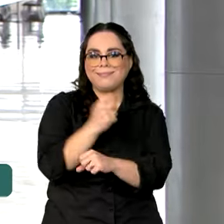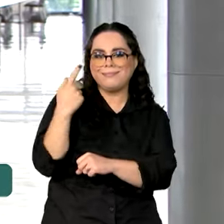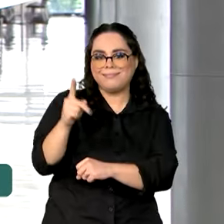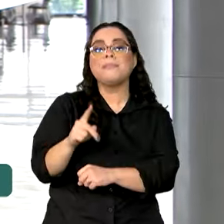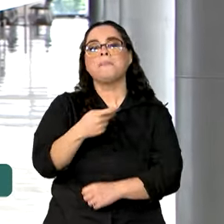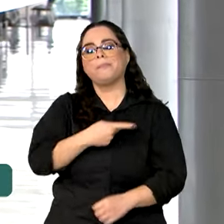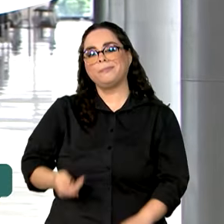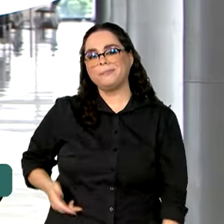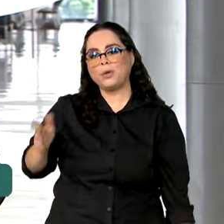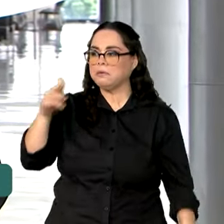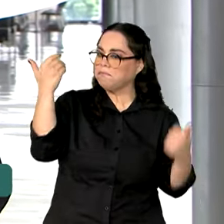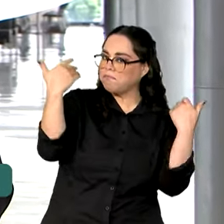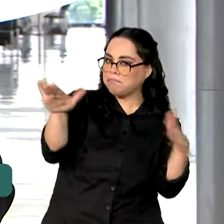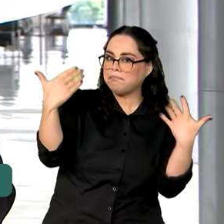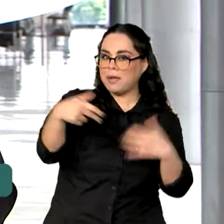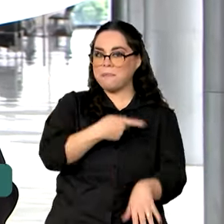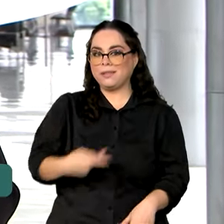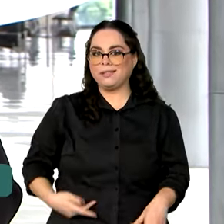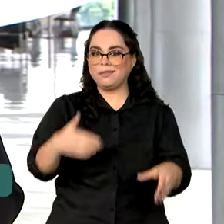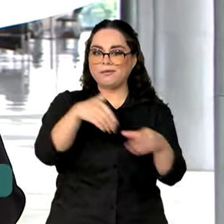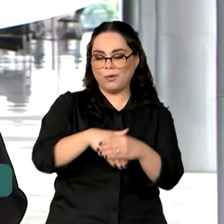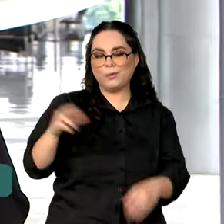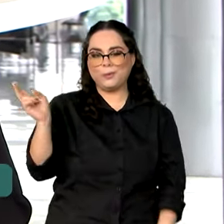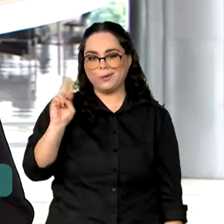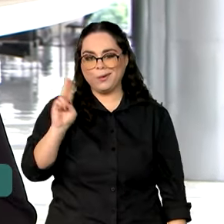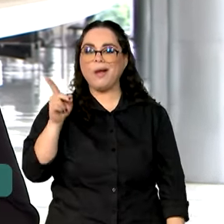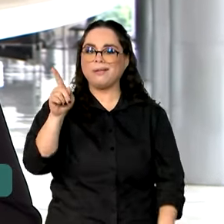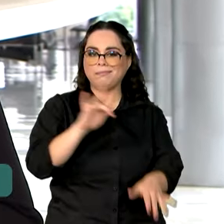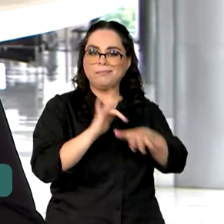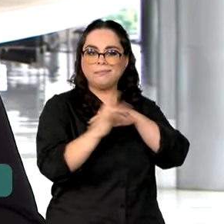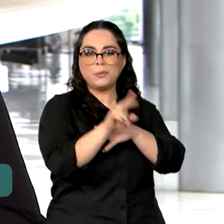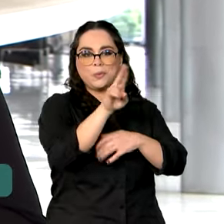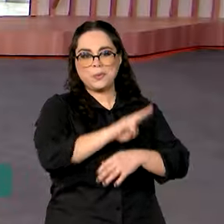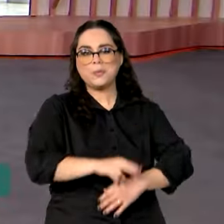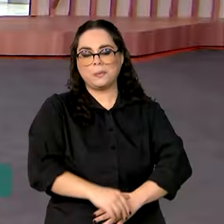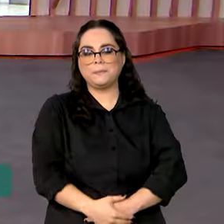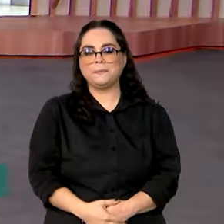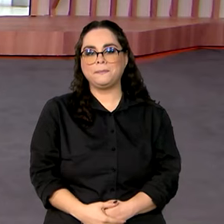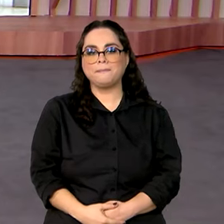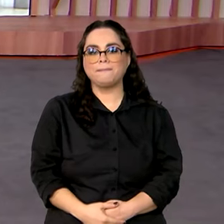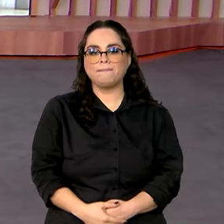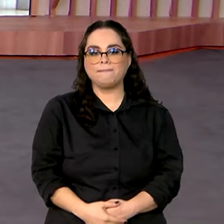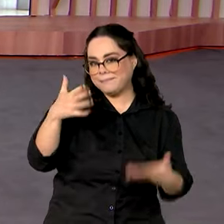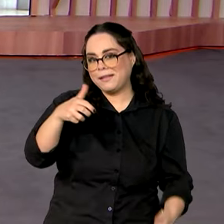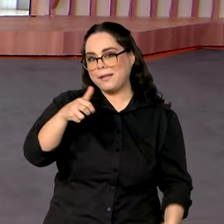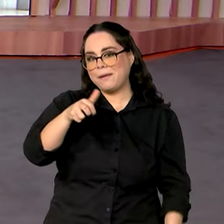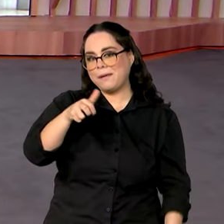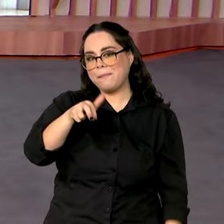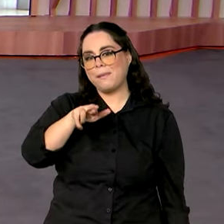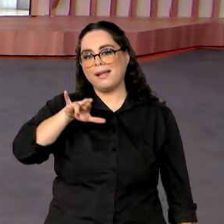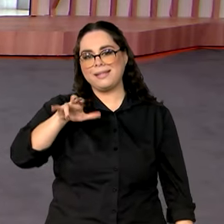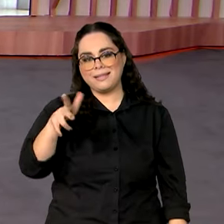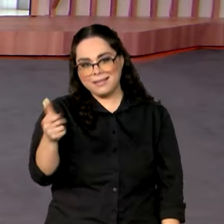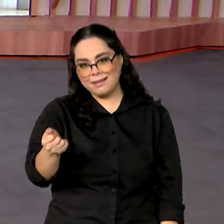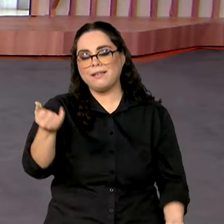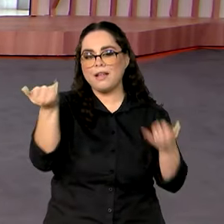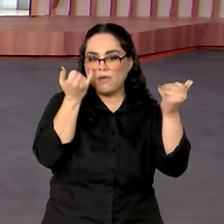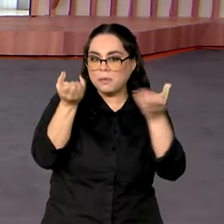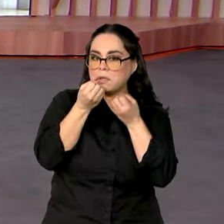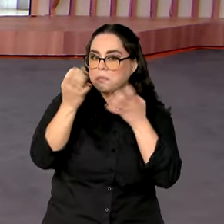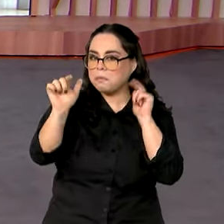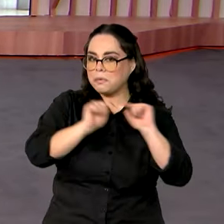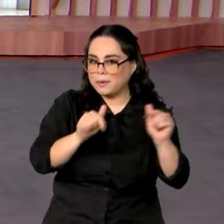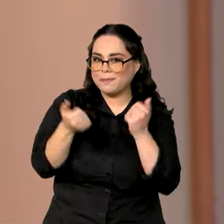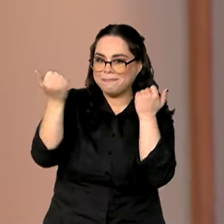parabenizou o novo presidente eleito do Uruguai aí pelas redes sociais, Vanessa. Ok, Marcinho. Obrigada, mas... Bom trabalho para